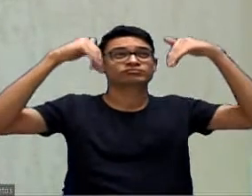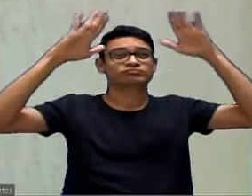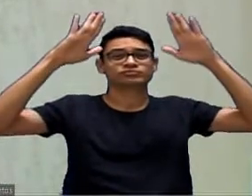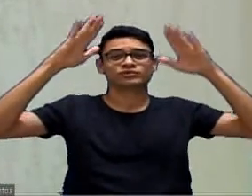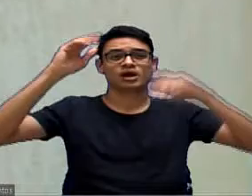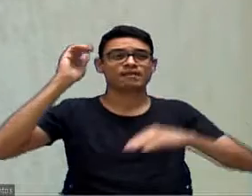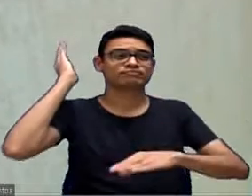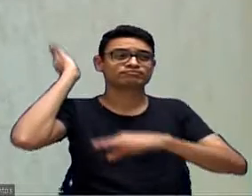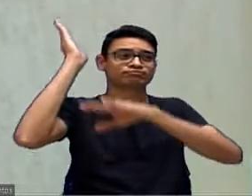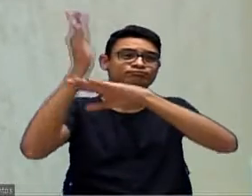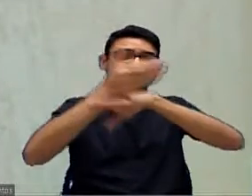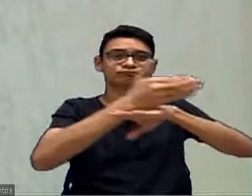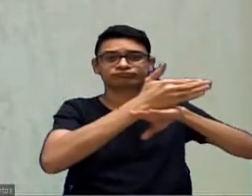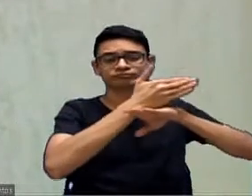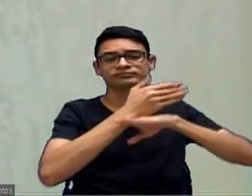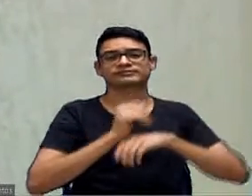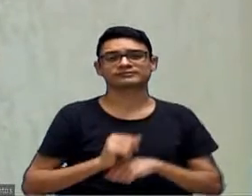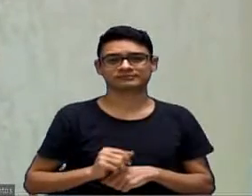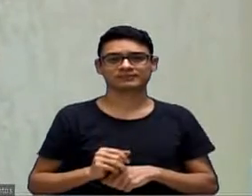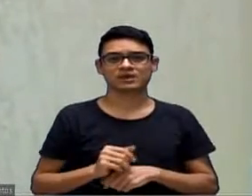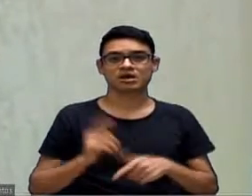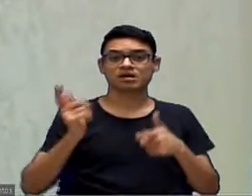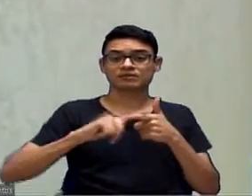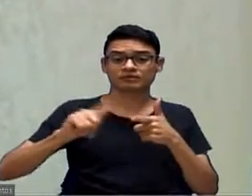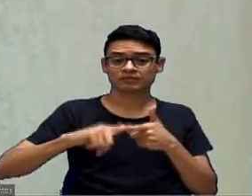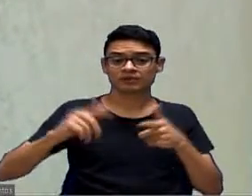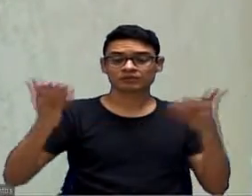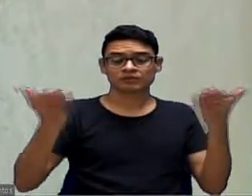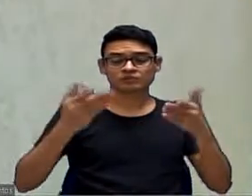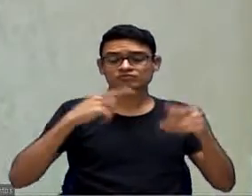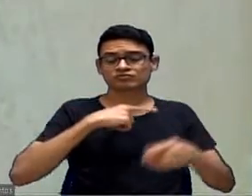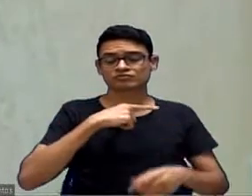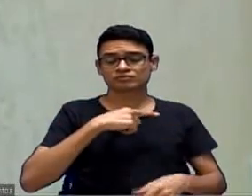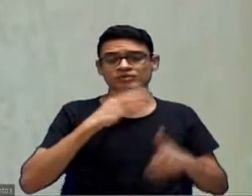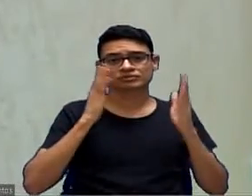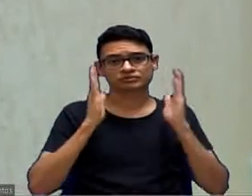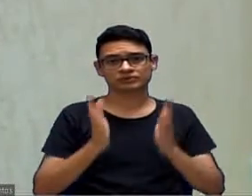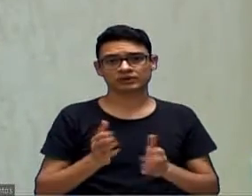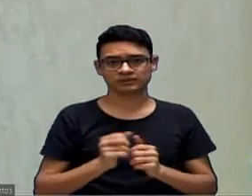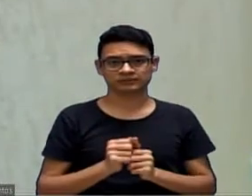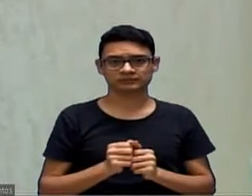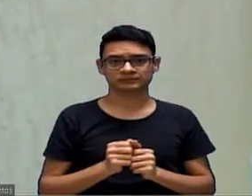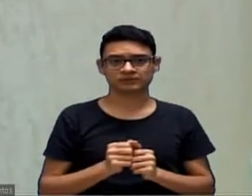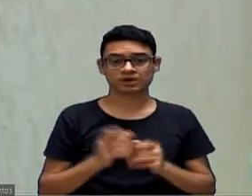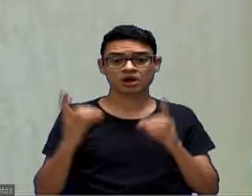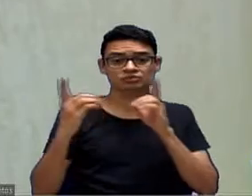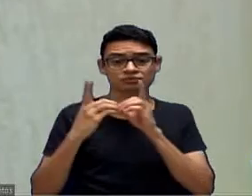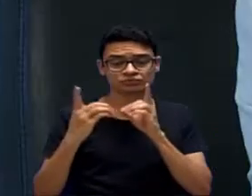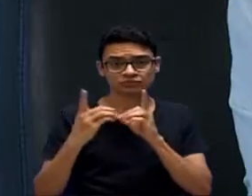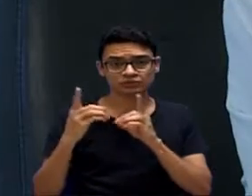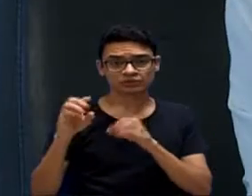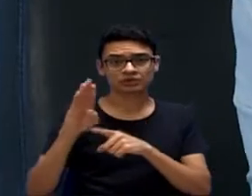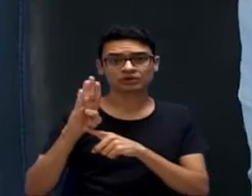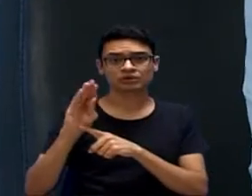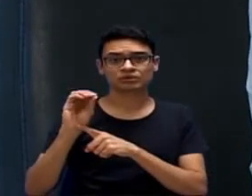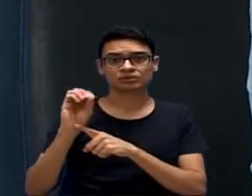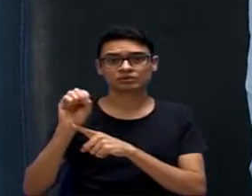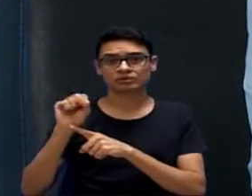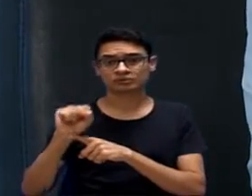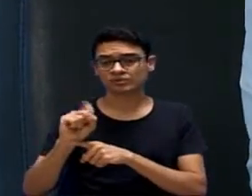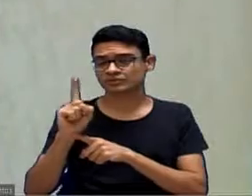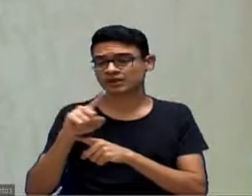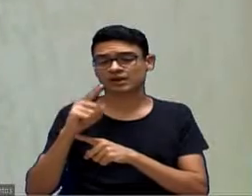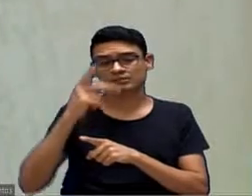o problema que já é agravado por conta do atendimento do Bóis? Mitigar. Que é um movimento ali